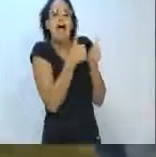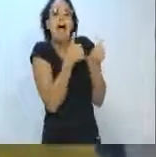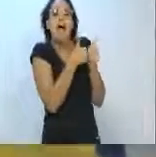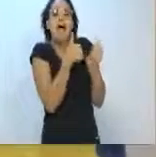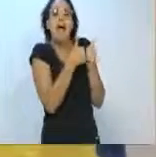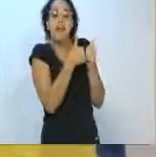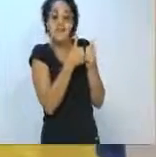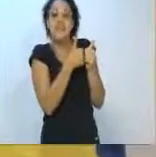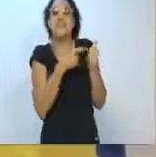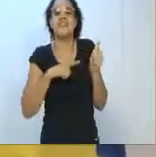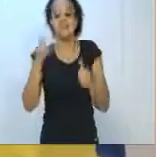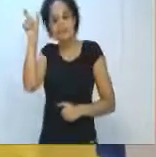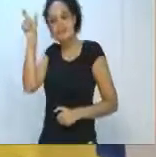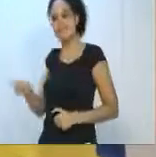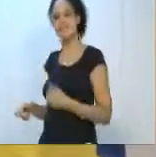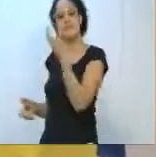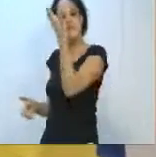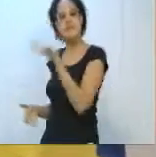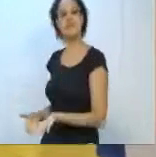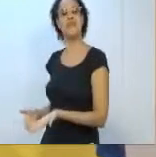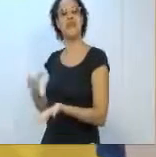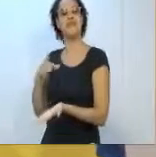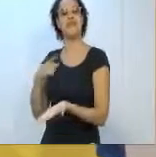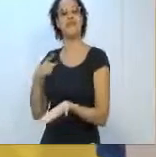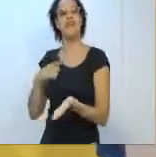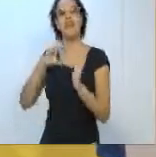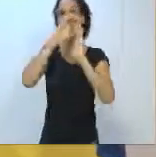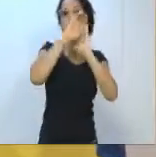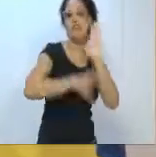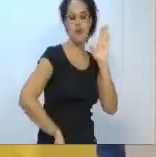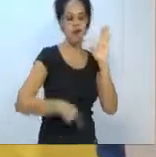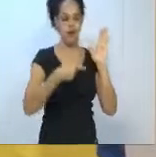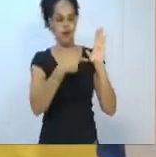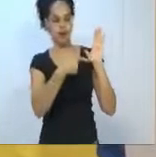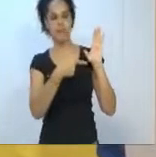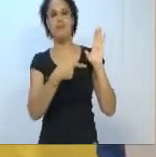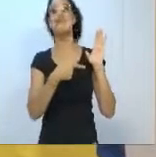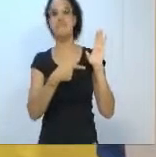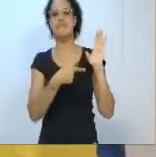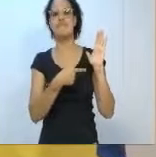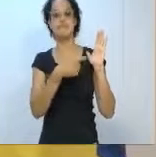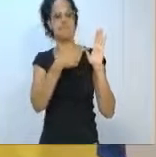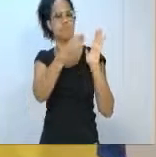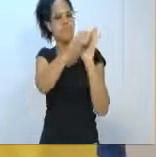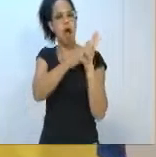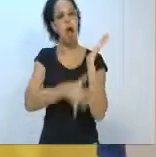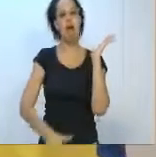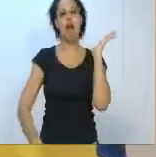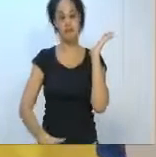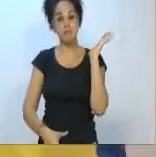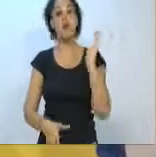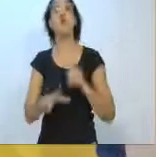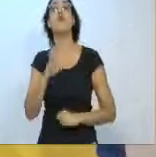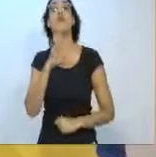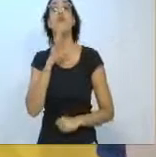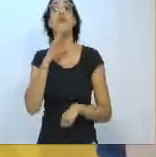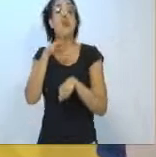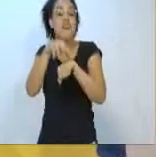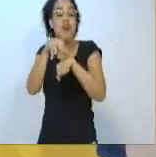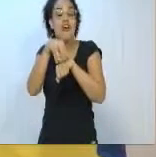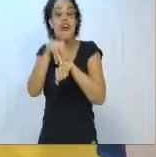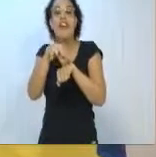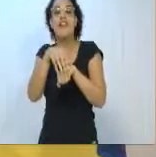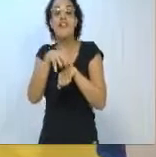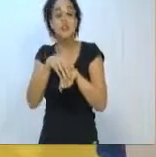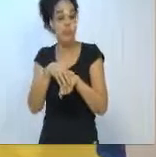que tem aí um currículo invejável, se pode se dizer dessa forma, com conhecimento que muitas vezes a gente acaba